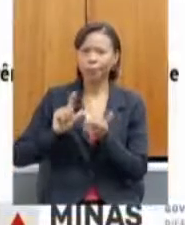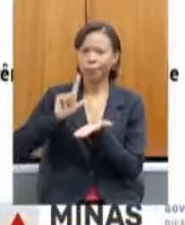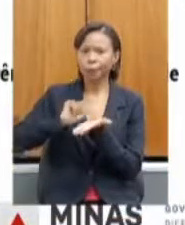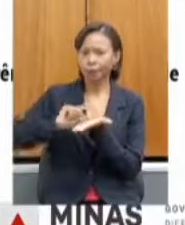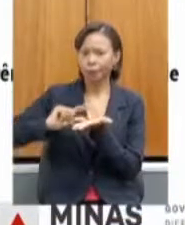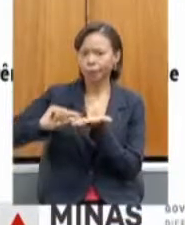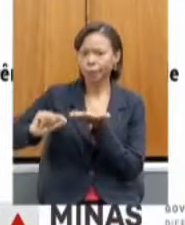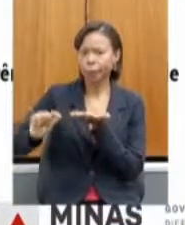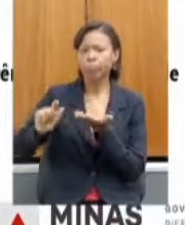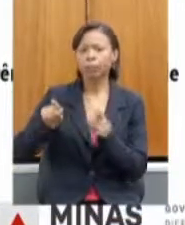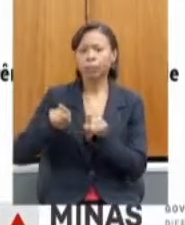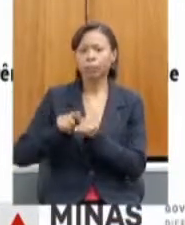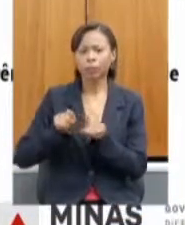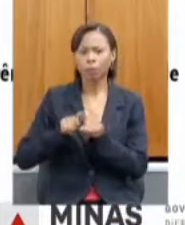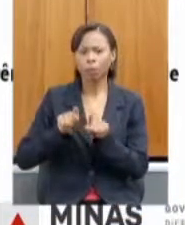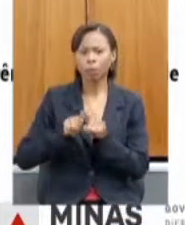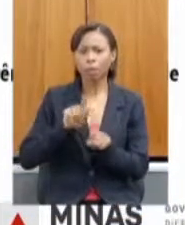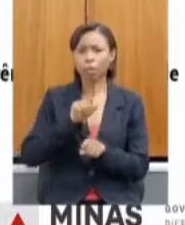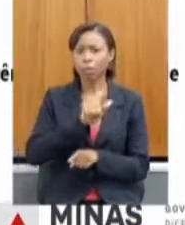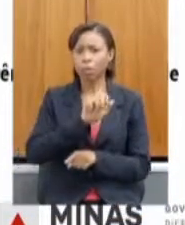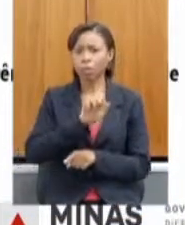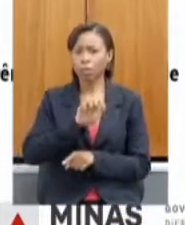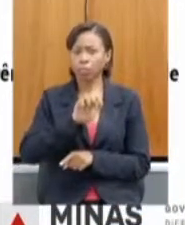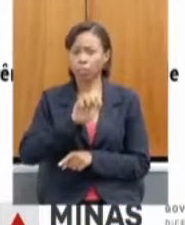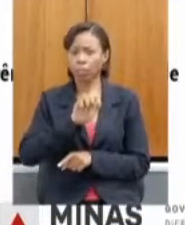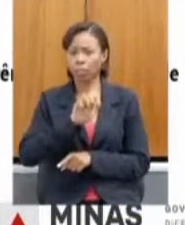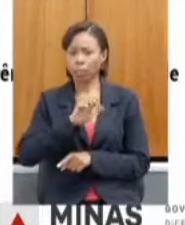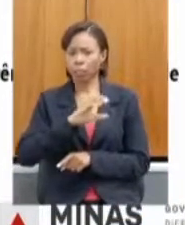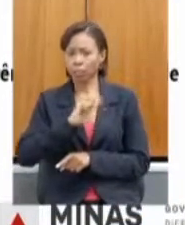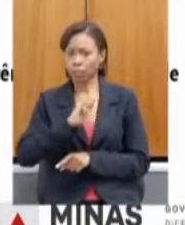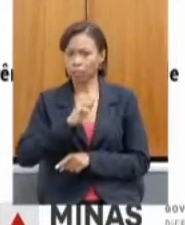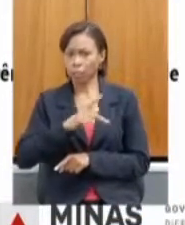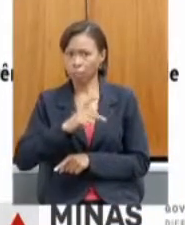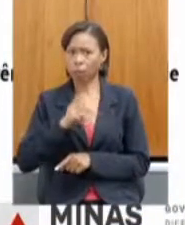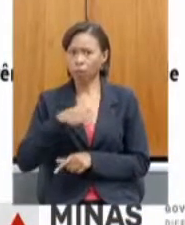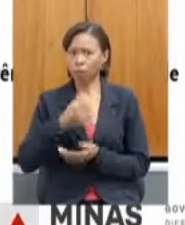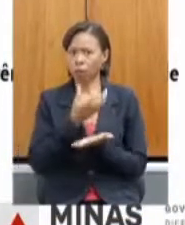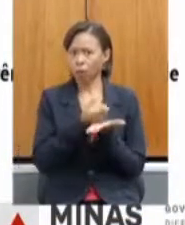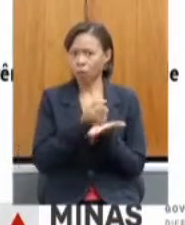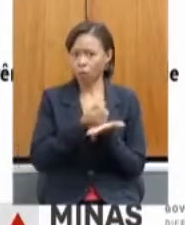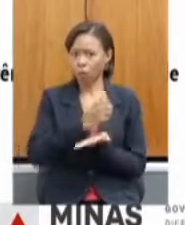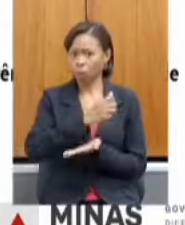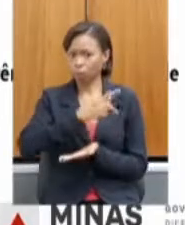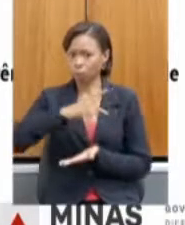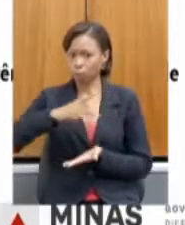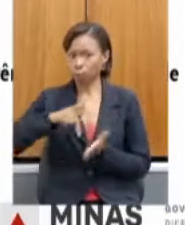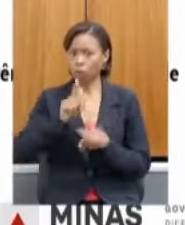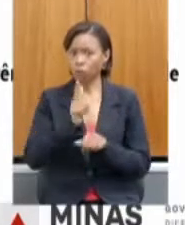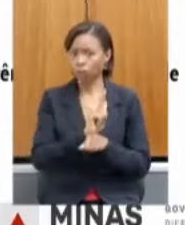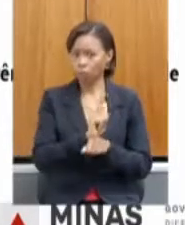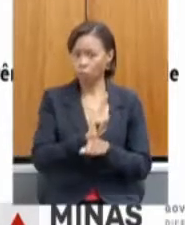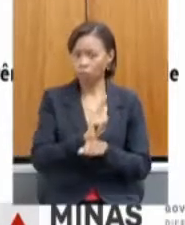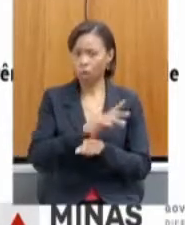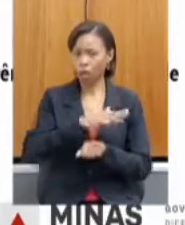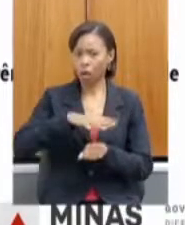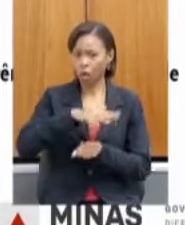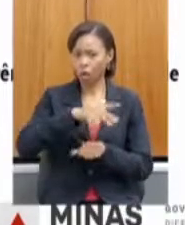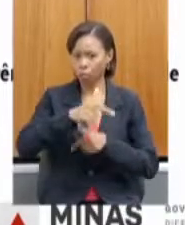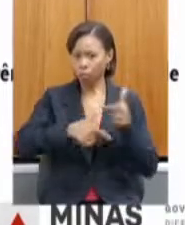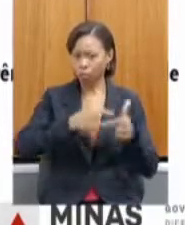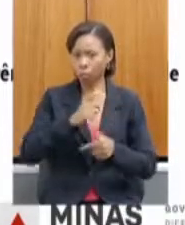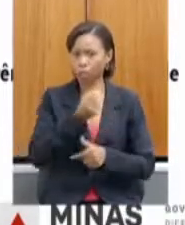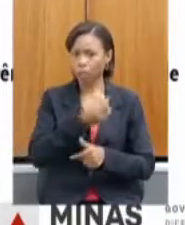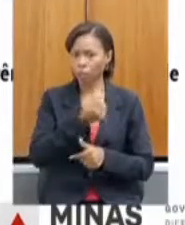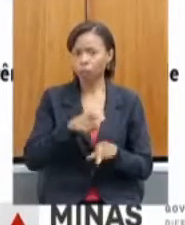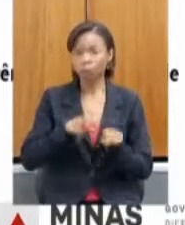finalizando o GERCAL, que é um aplicativo de gestão da atividade leiteira, e também implantou o ensino à